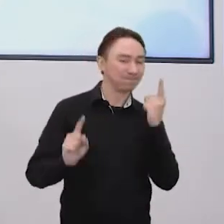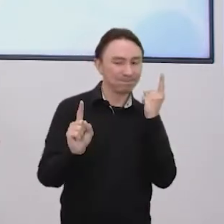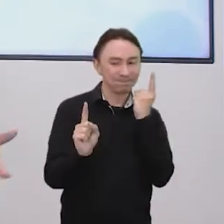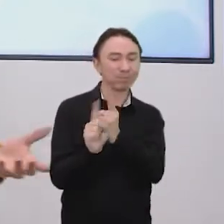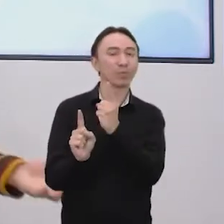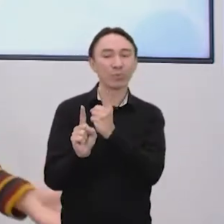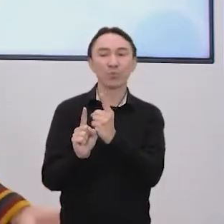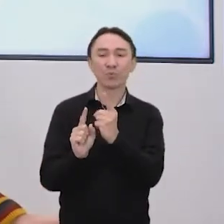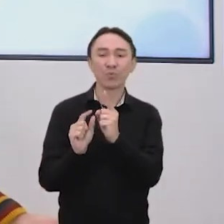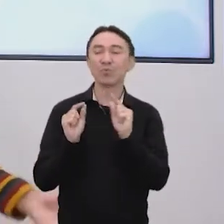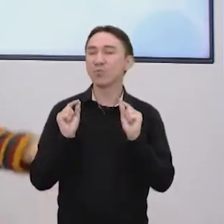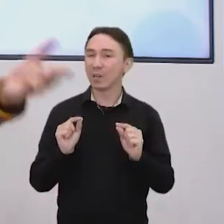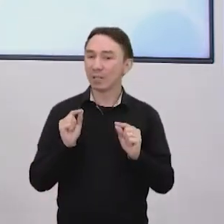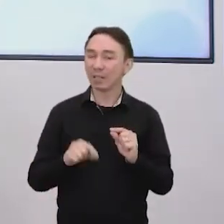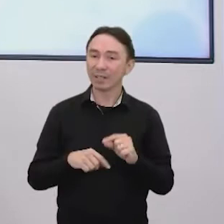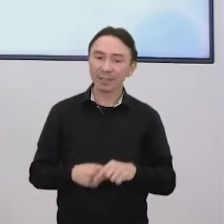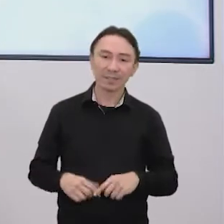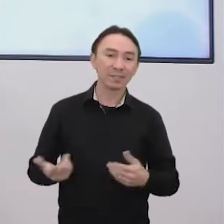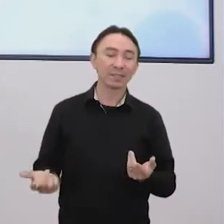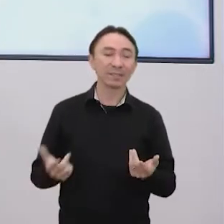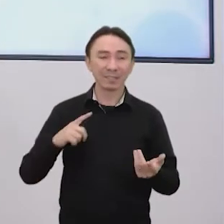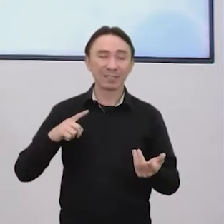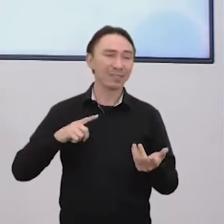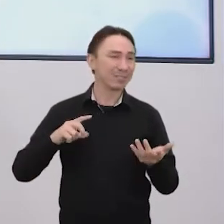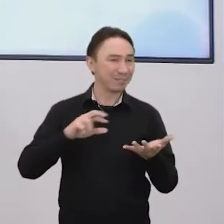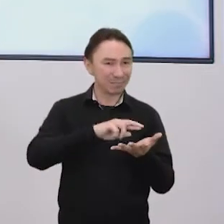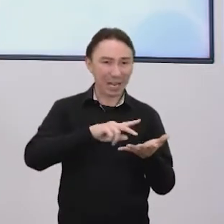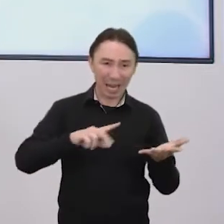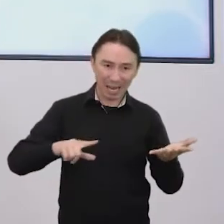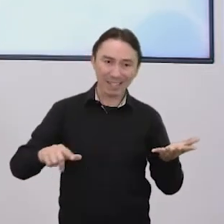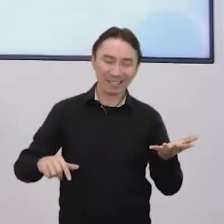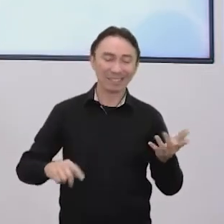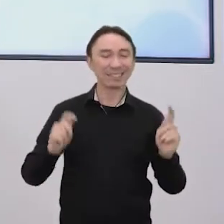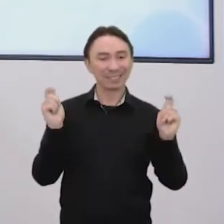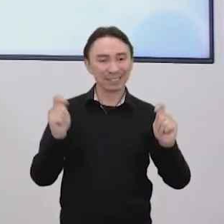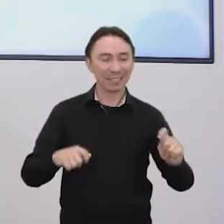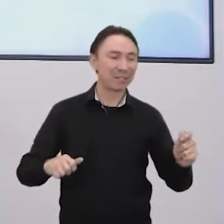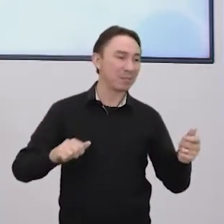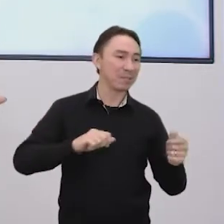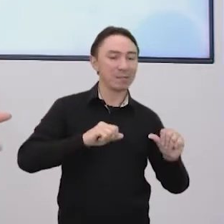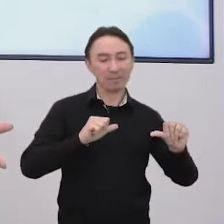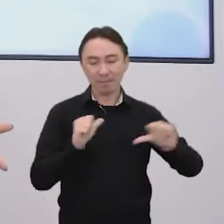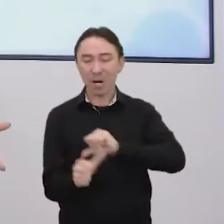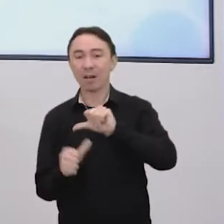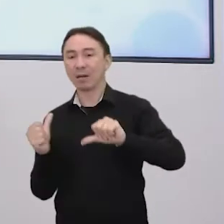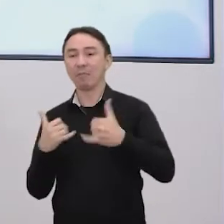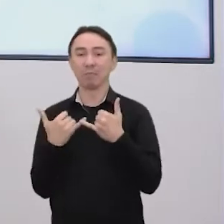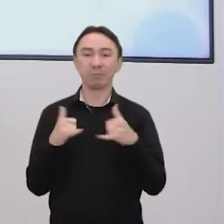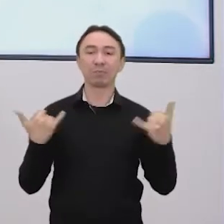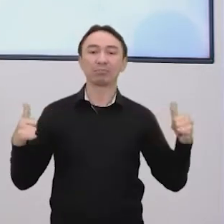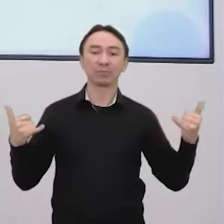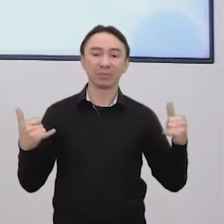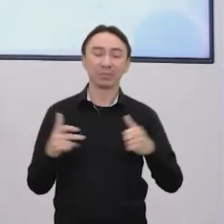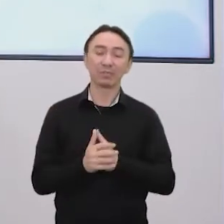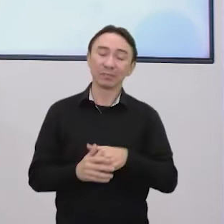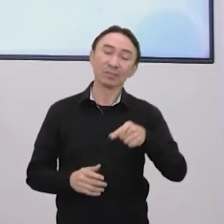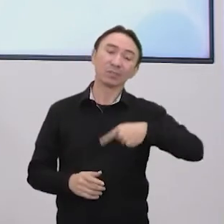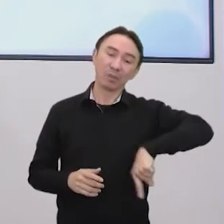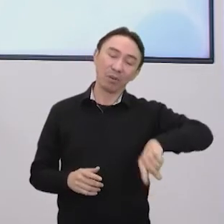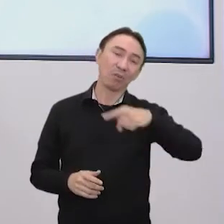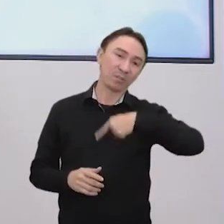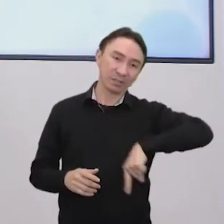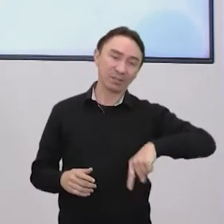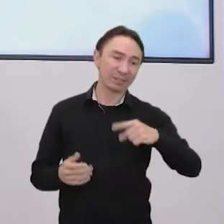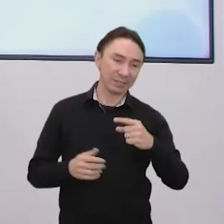fontes energéticas, para transformar em eletricidade, que é a forma que a gente mais utiliza, de maneira que cause menos